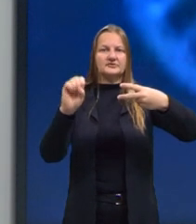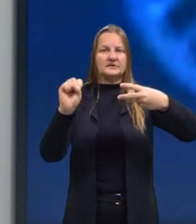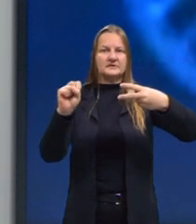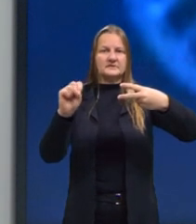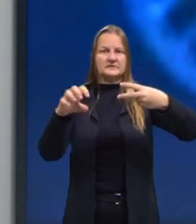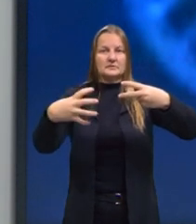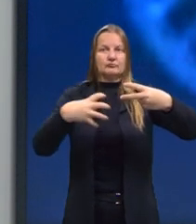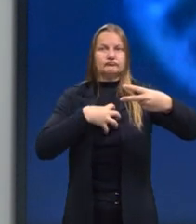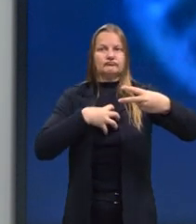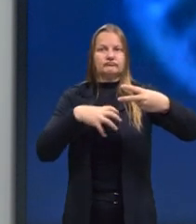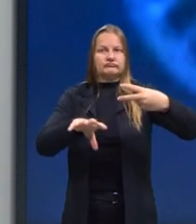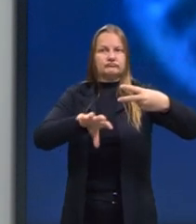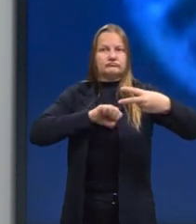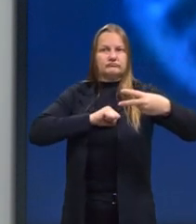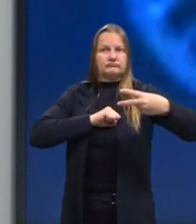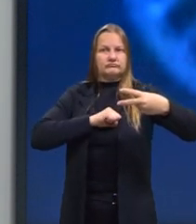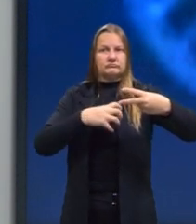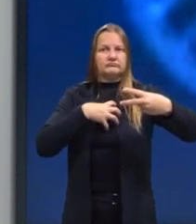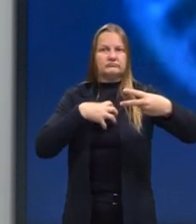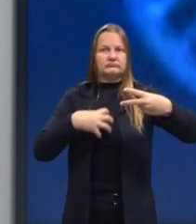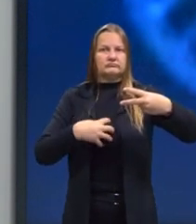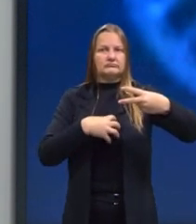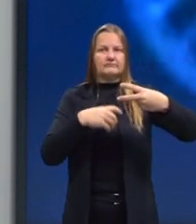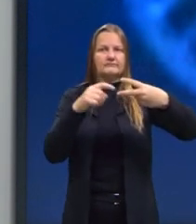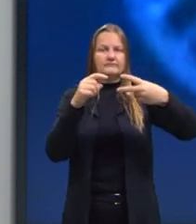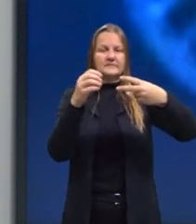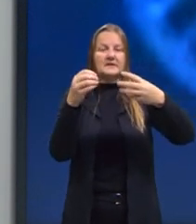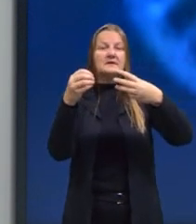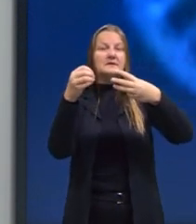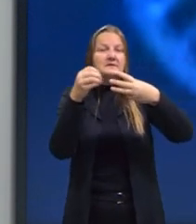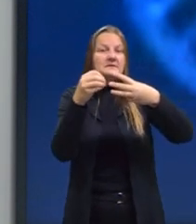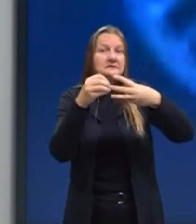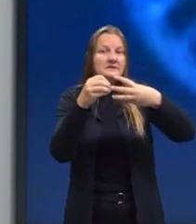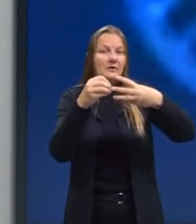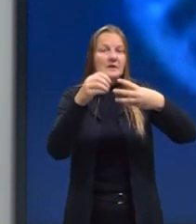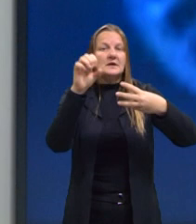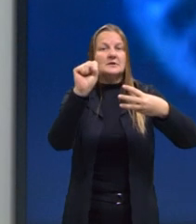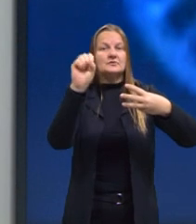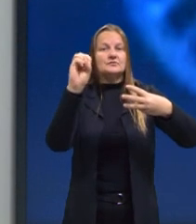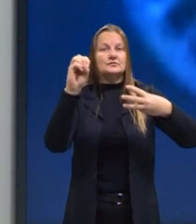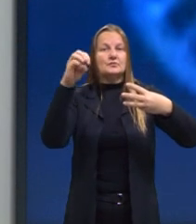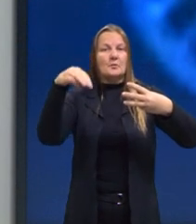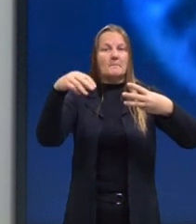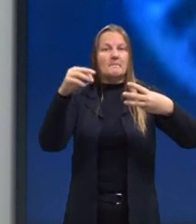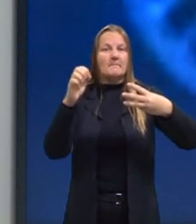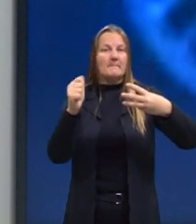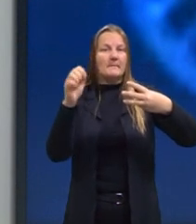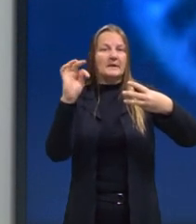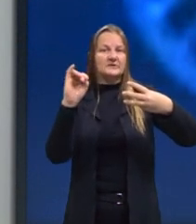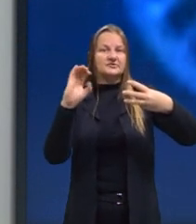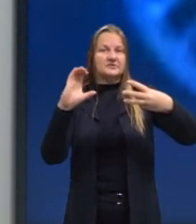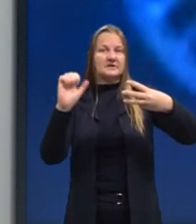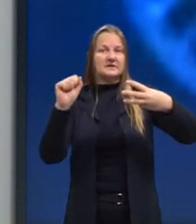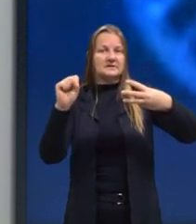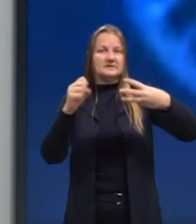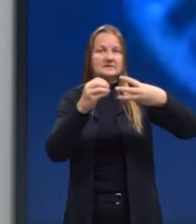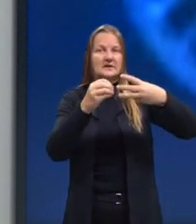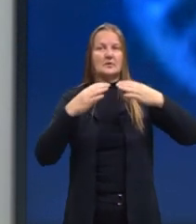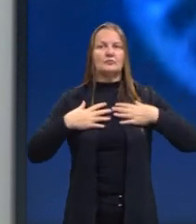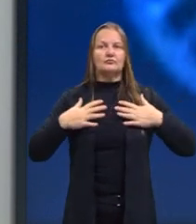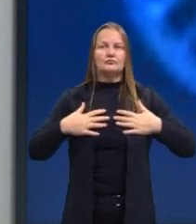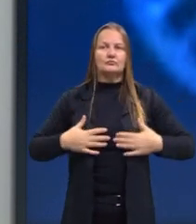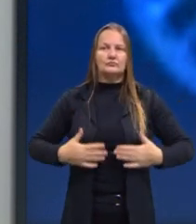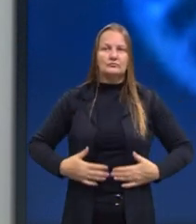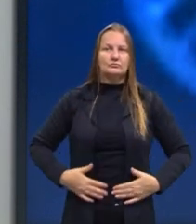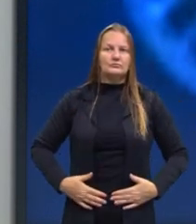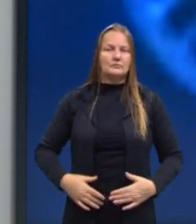mutações somáticas, elas vão ocorrer em células somáticas, né? Como o próprio nome diz. São as células do corpo, aquelas